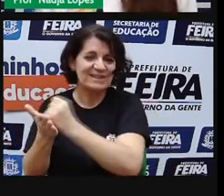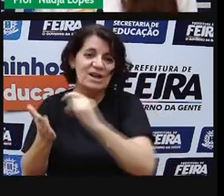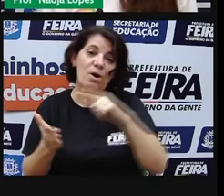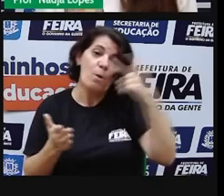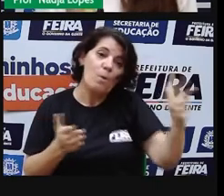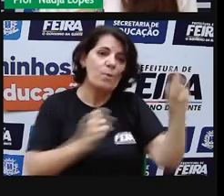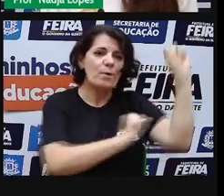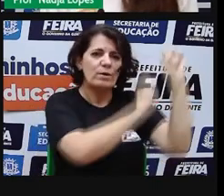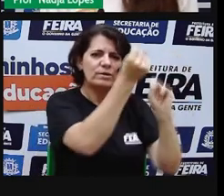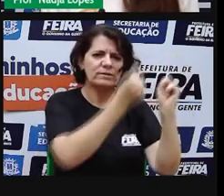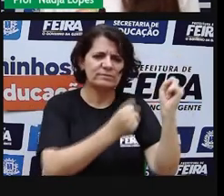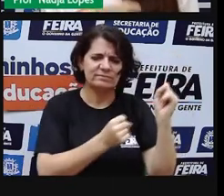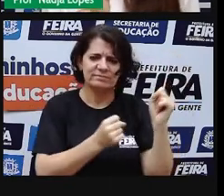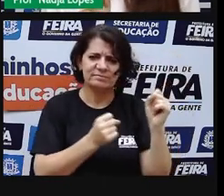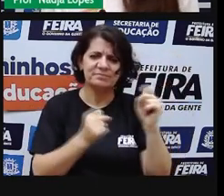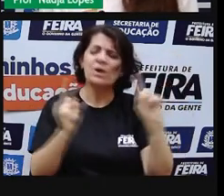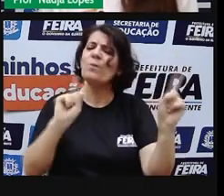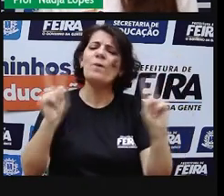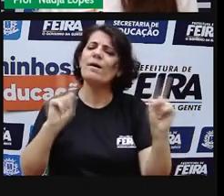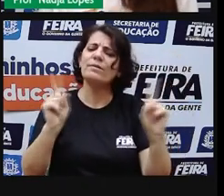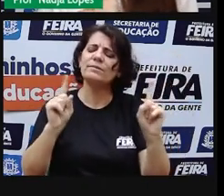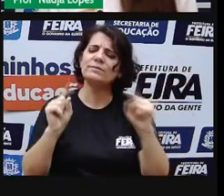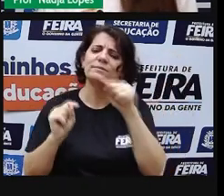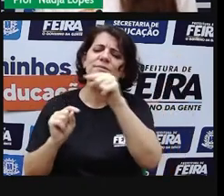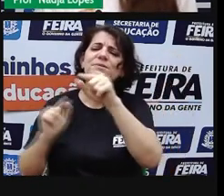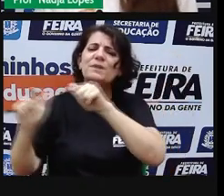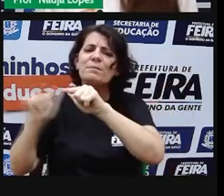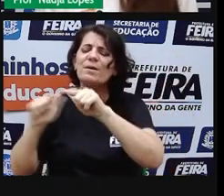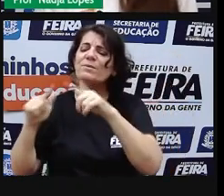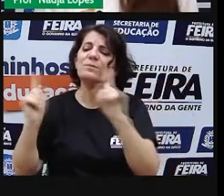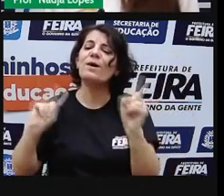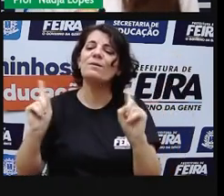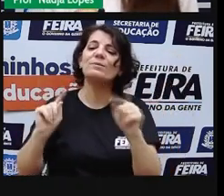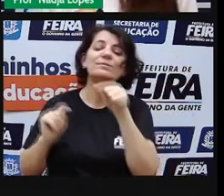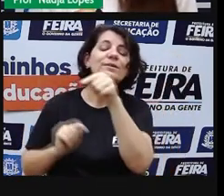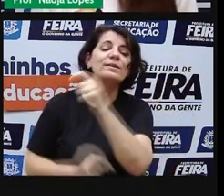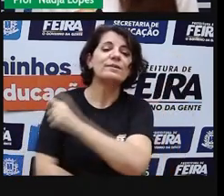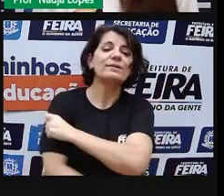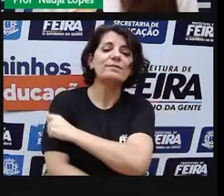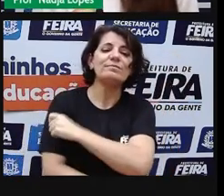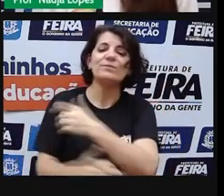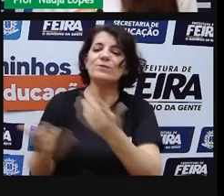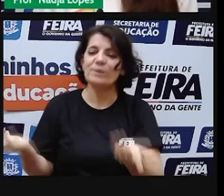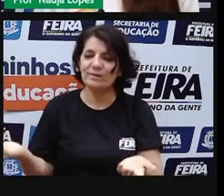comercial que você exerce? Como você contribui para o seu município? Né?